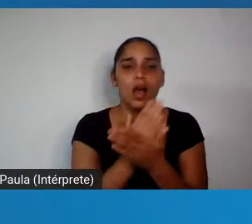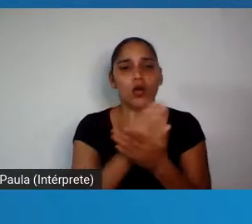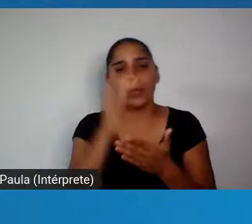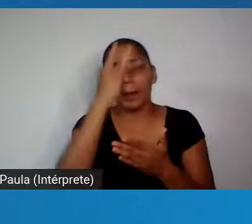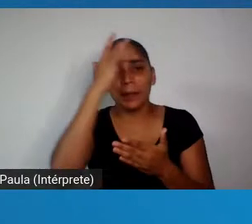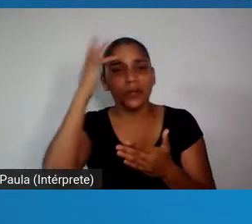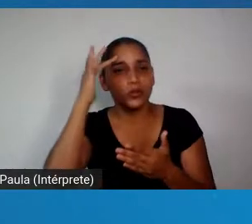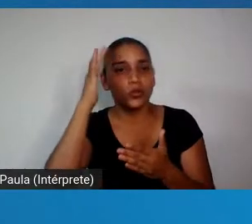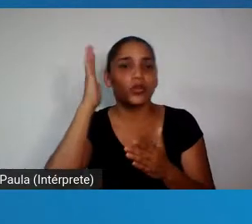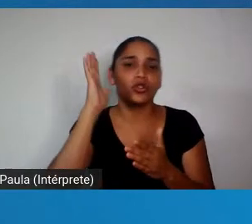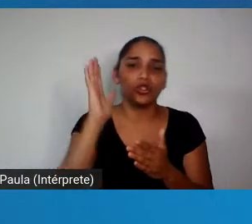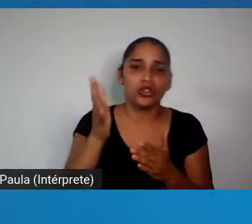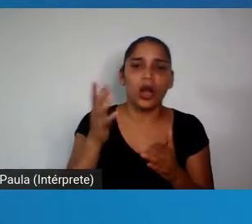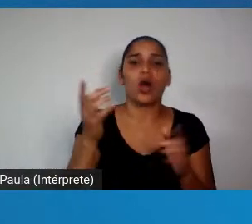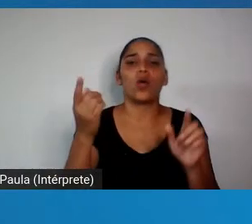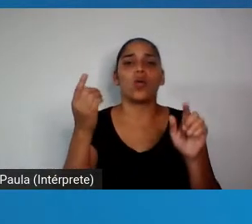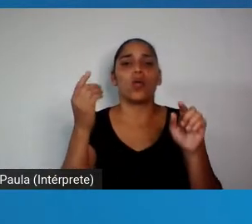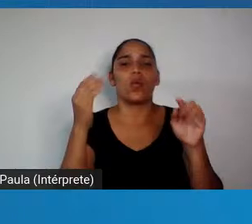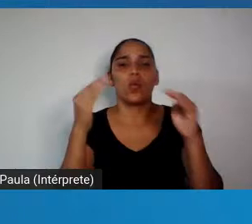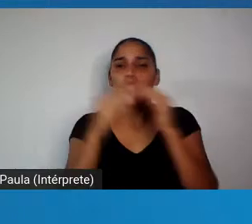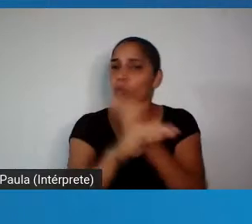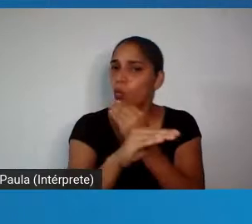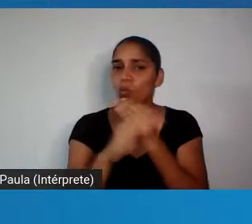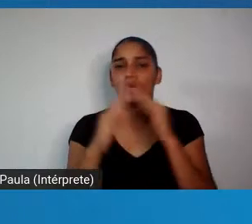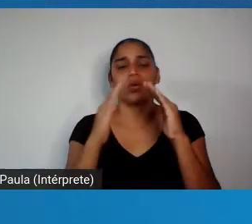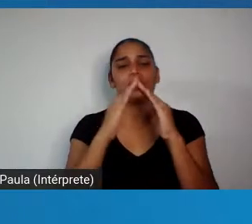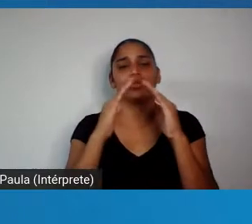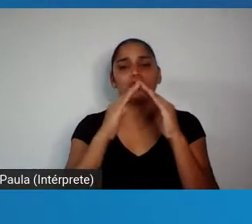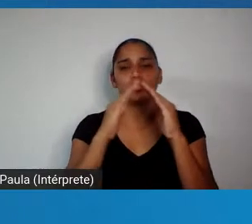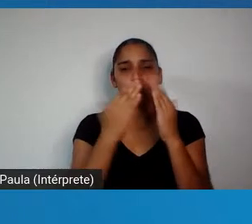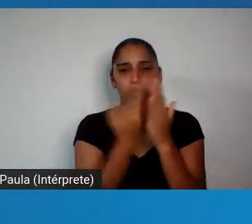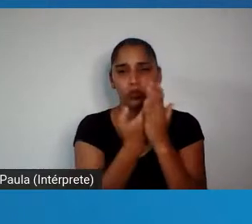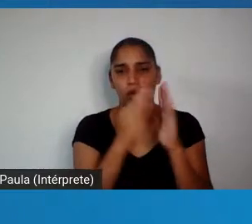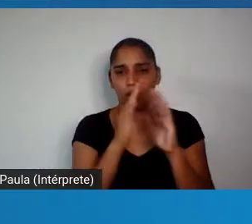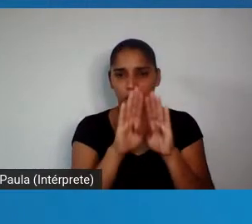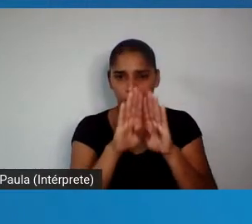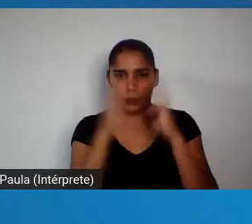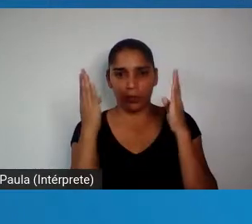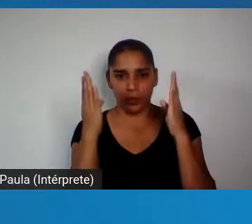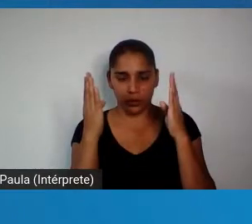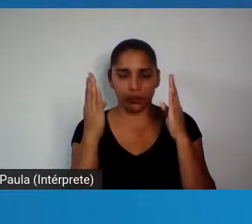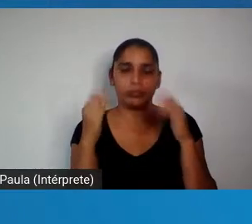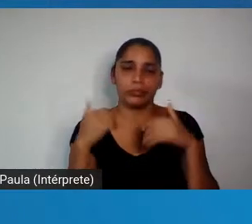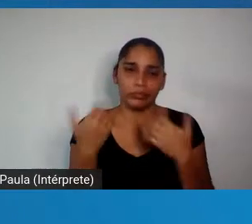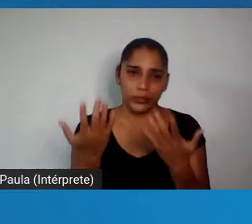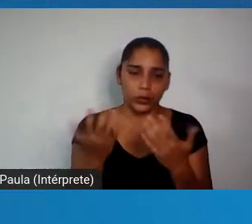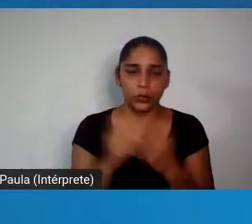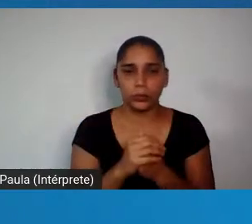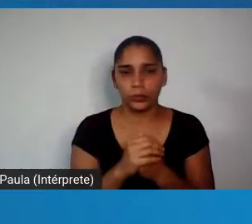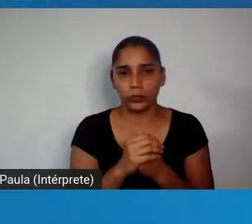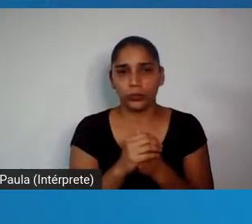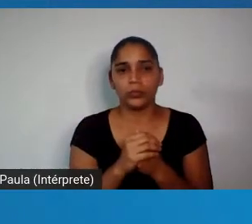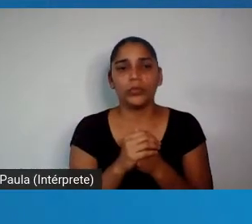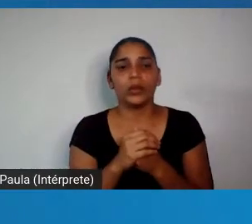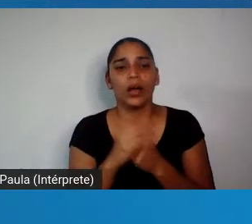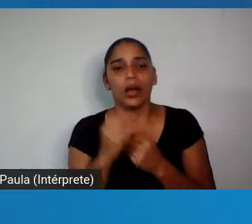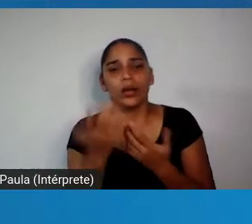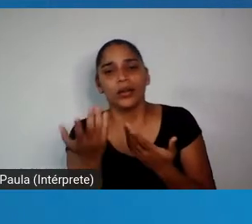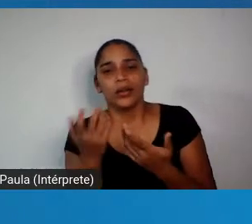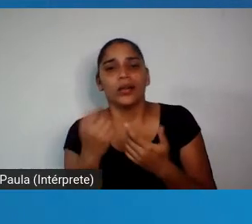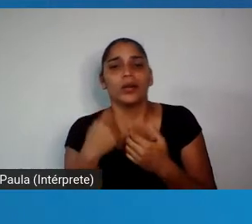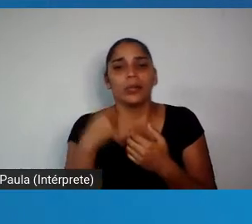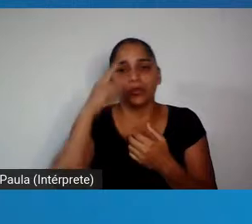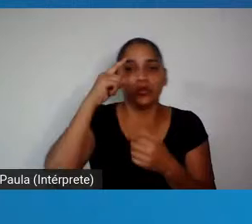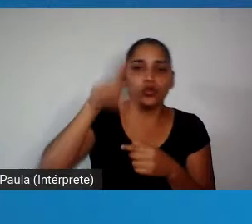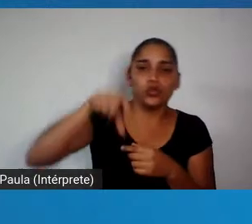sendo contra as escolas, mas em função dessa ideia do livre-arbítrio das crianças